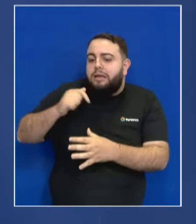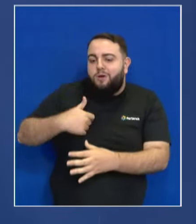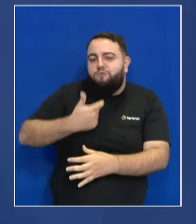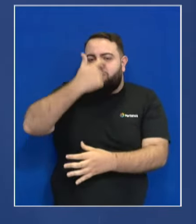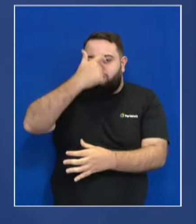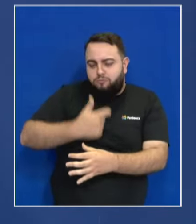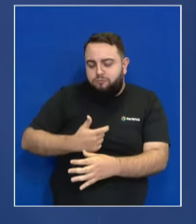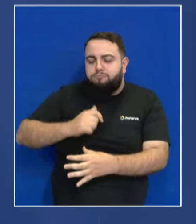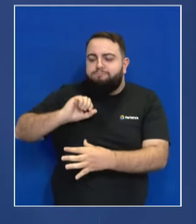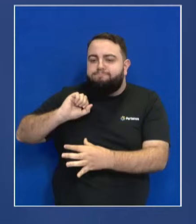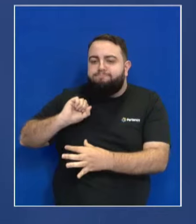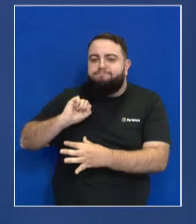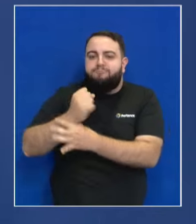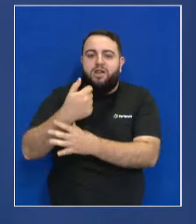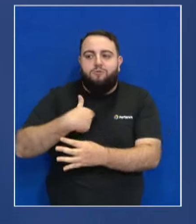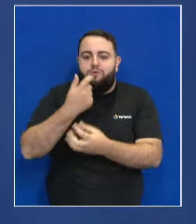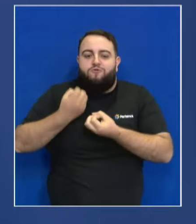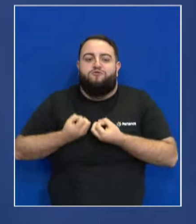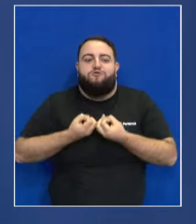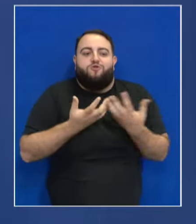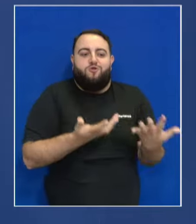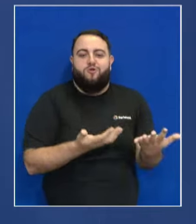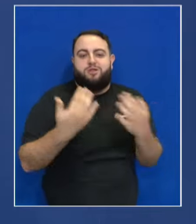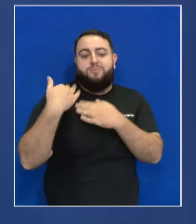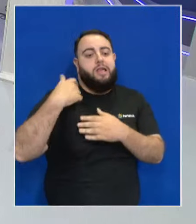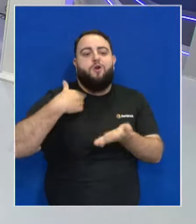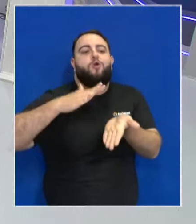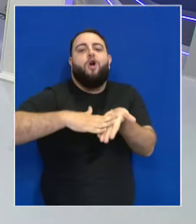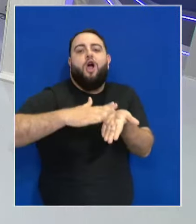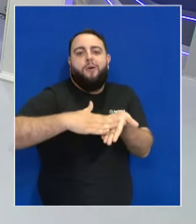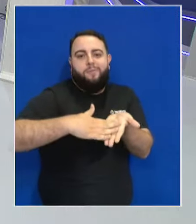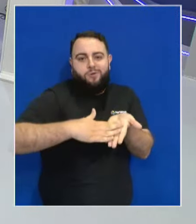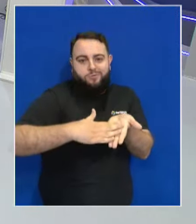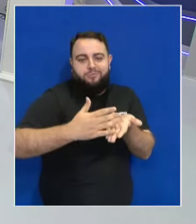não transfiro responsabilidade, eu cobro responsabilidade.